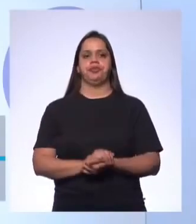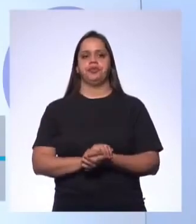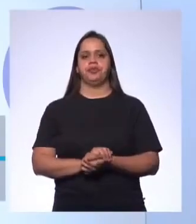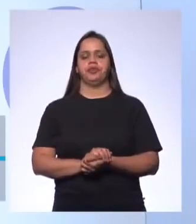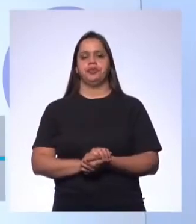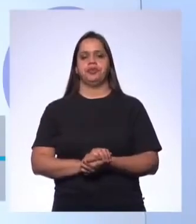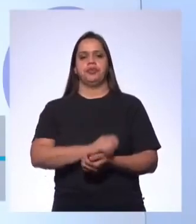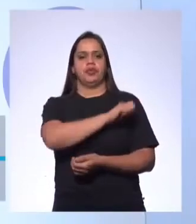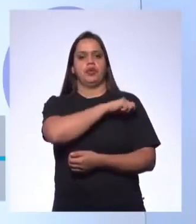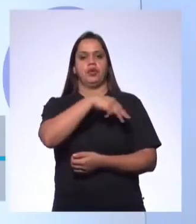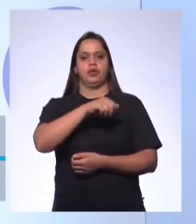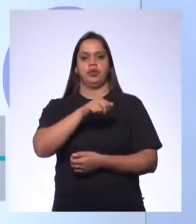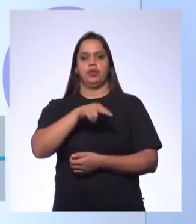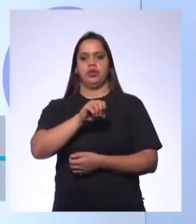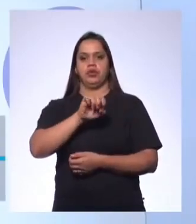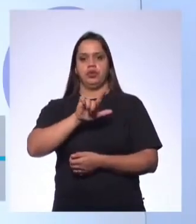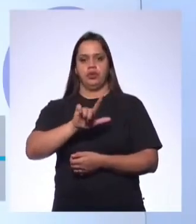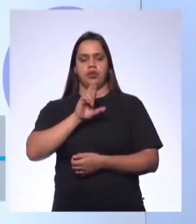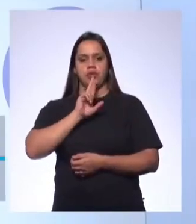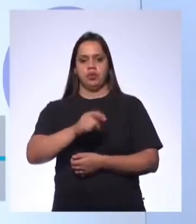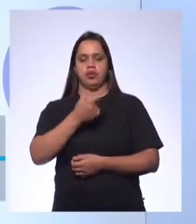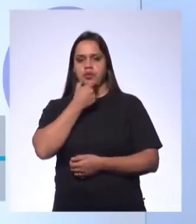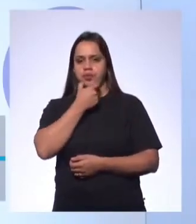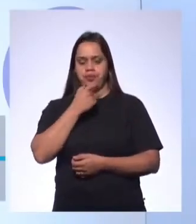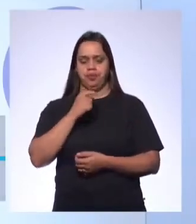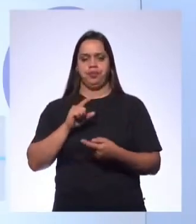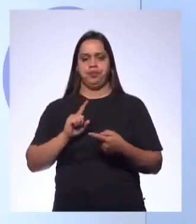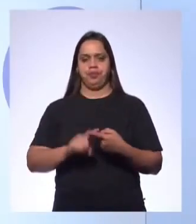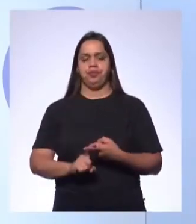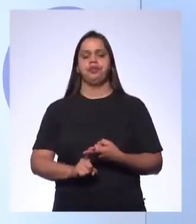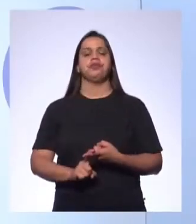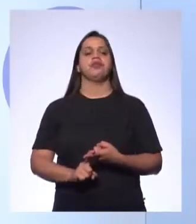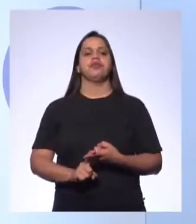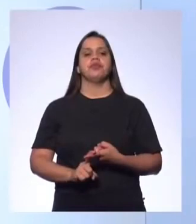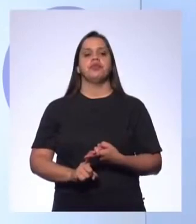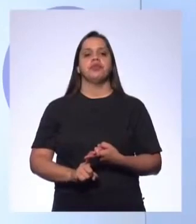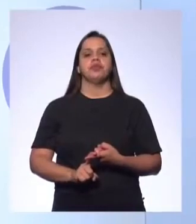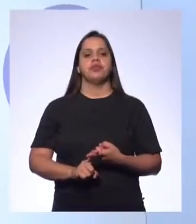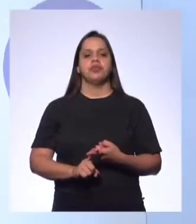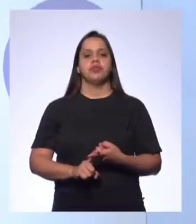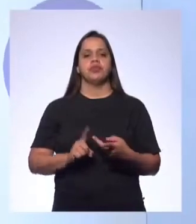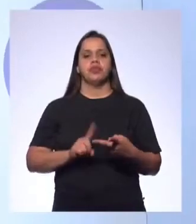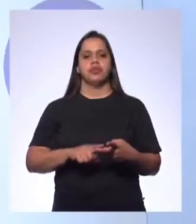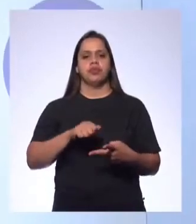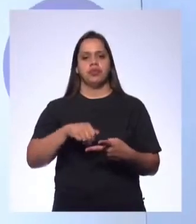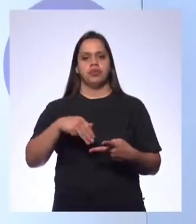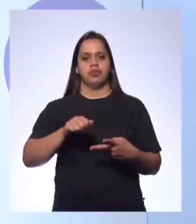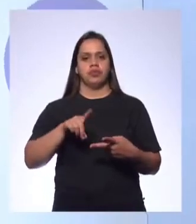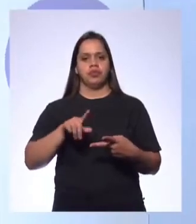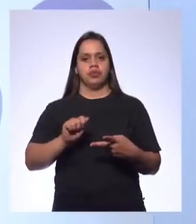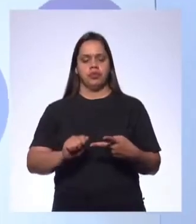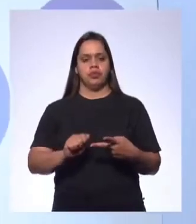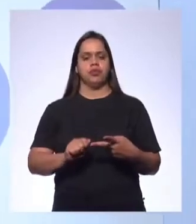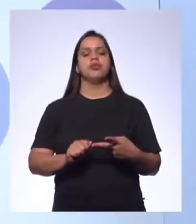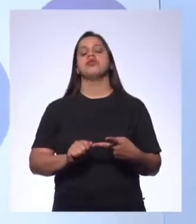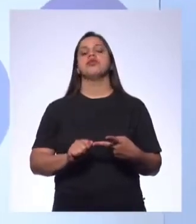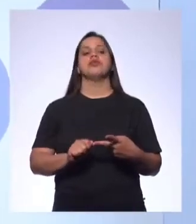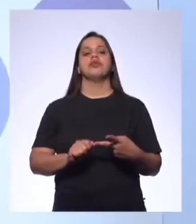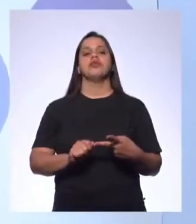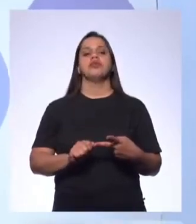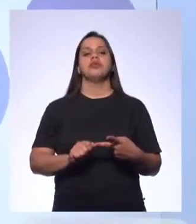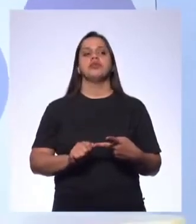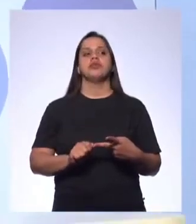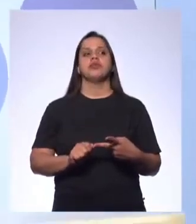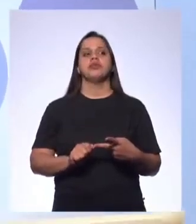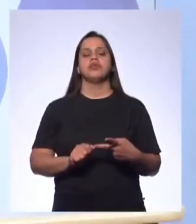o Manuel respondeu. Floods, landslides, erosions. Na primeira. A Amanda respondeu. Natural disasters happen because of urbanization.